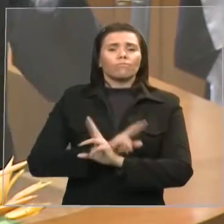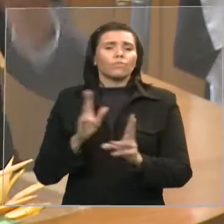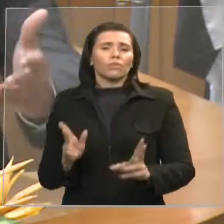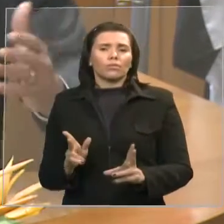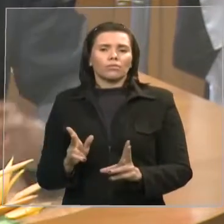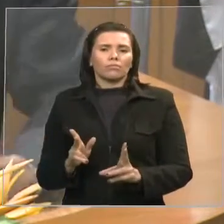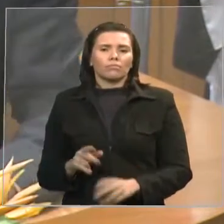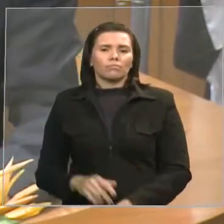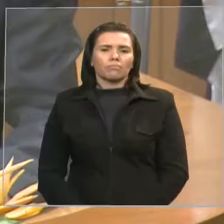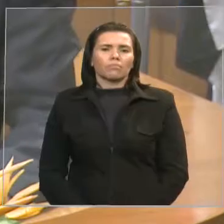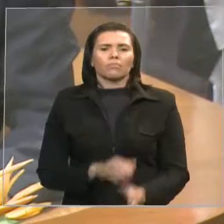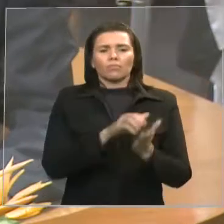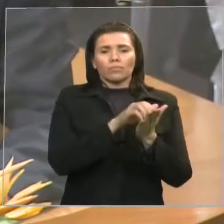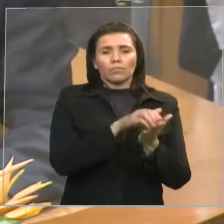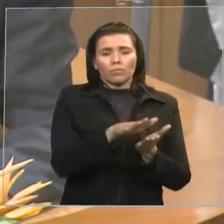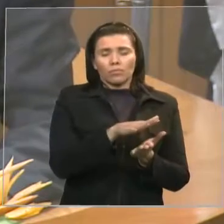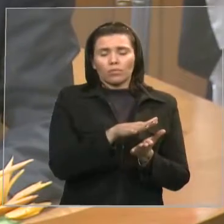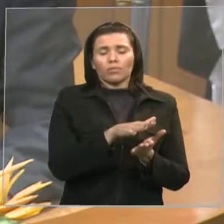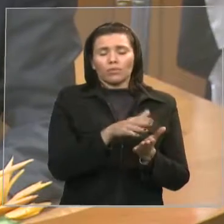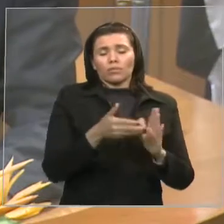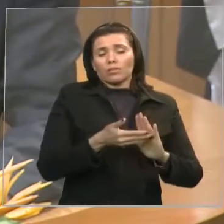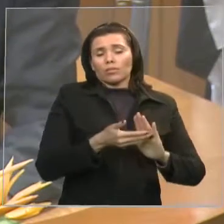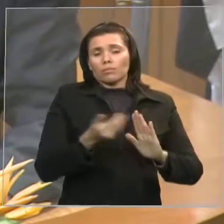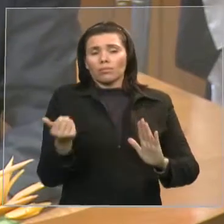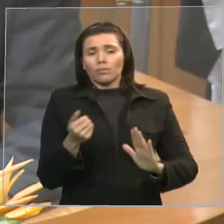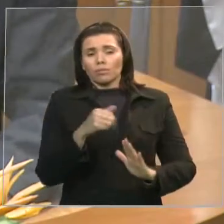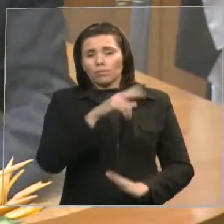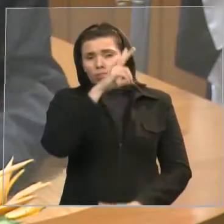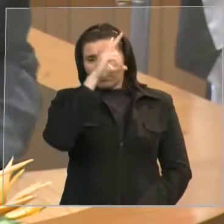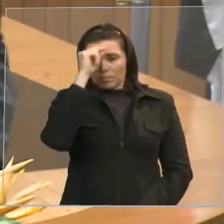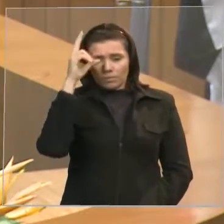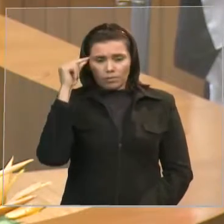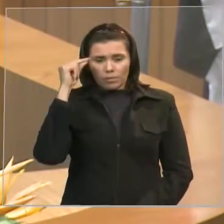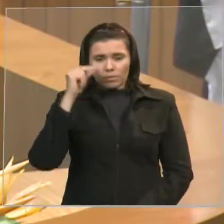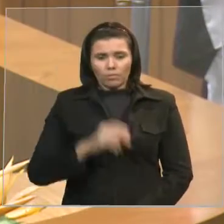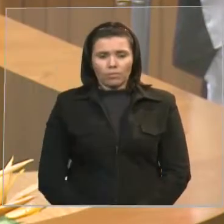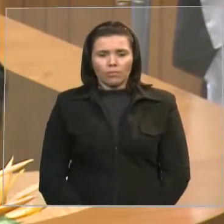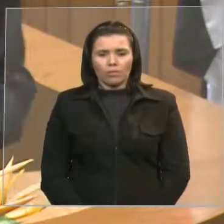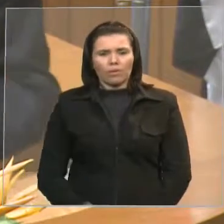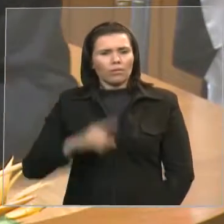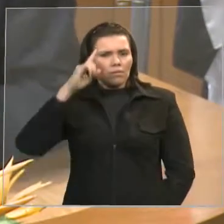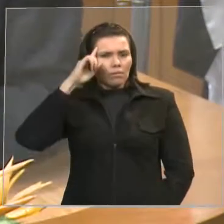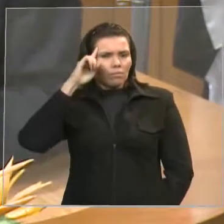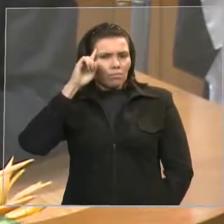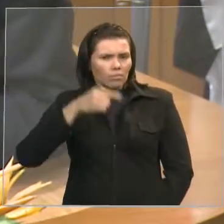afastou o prefeito e determinou a perícia